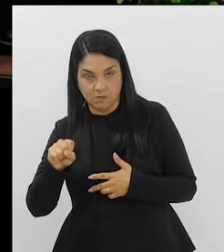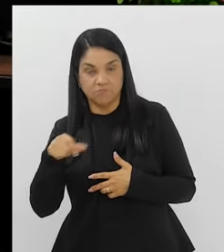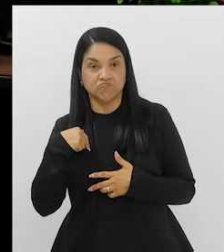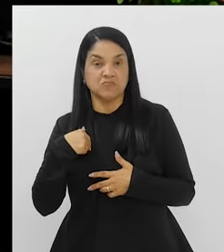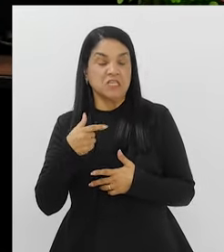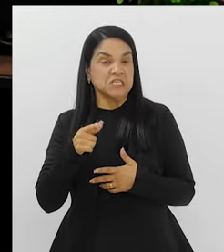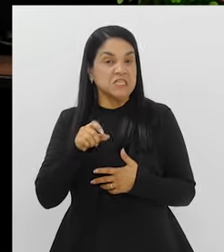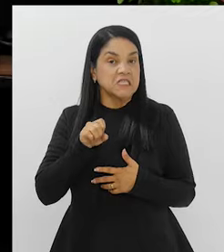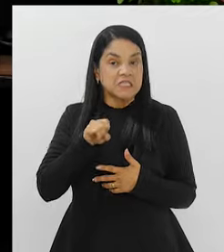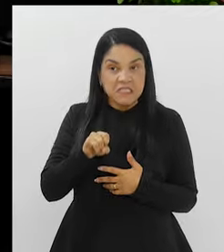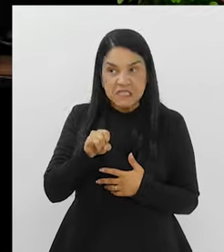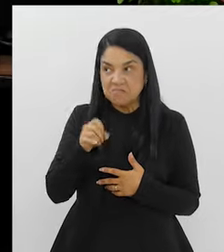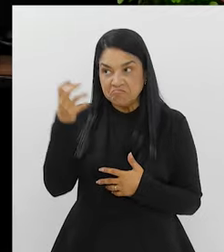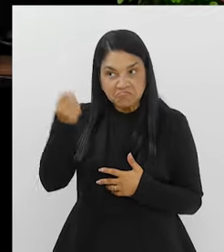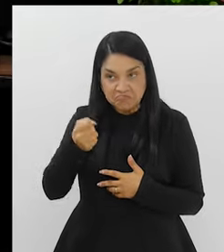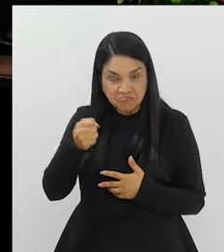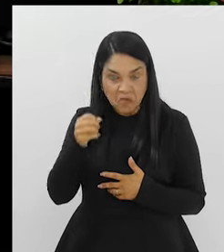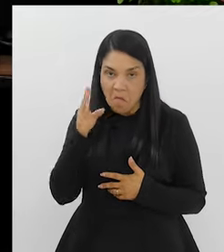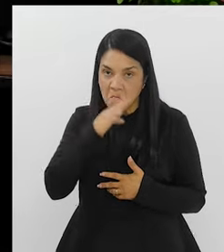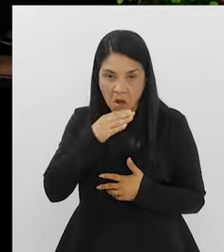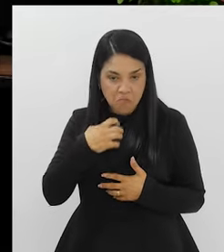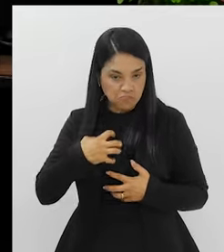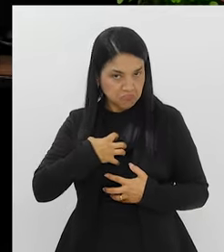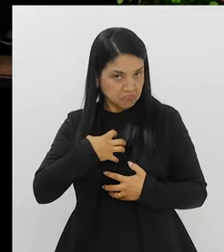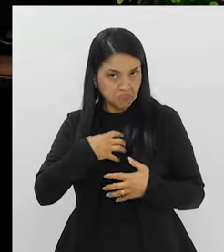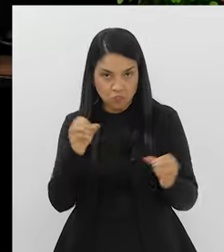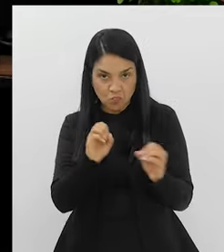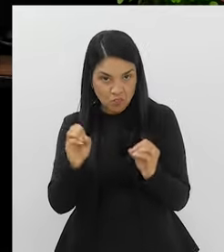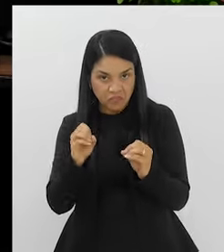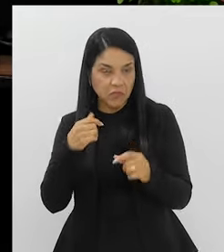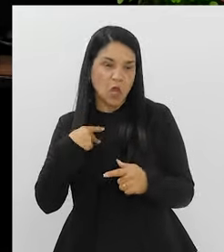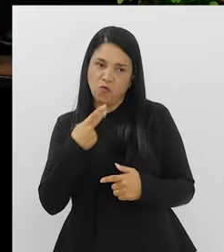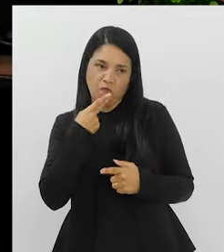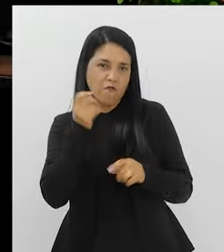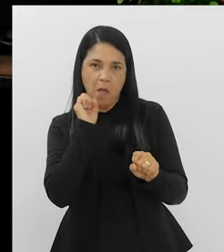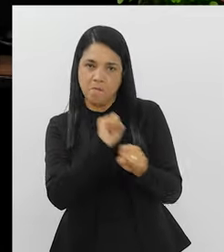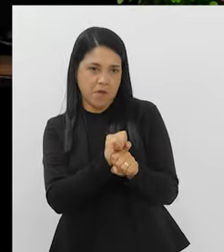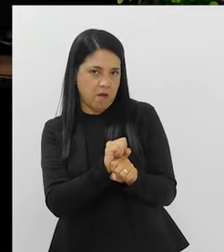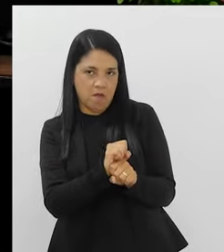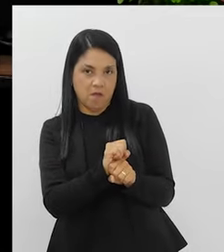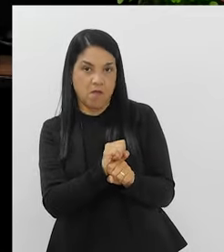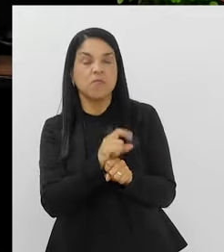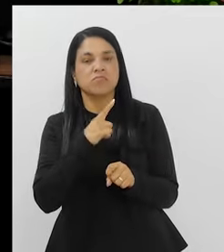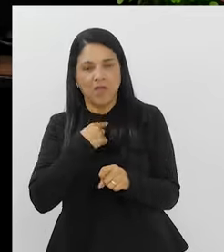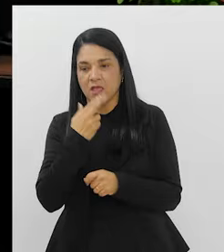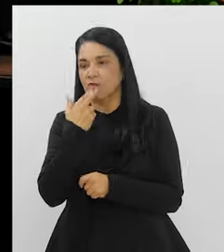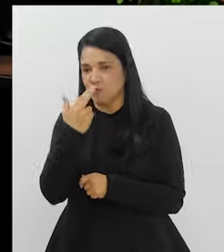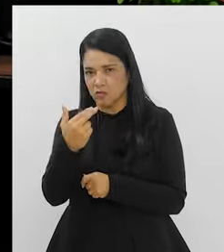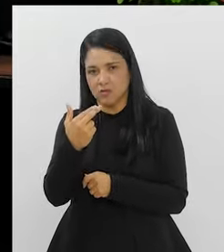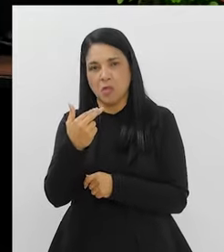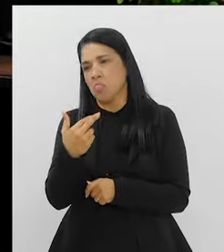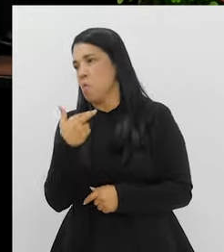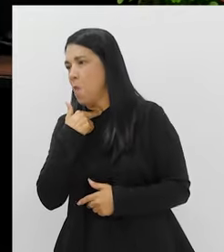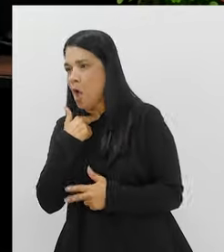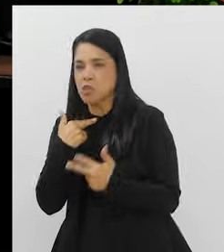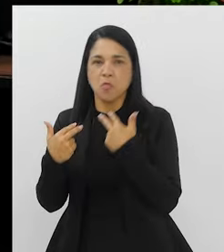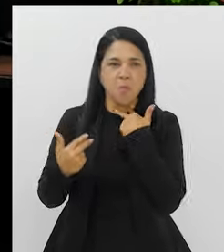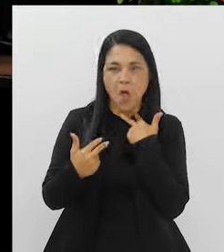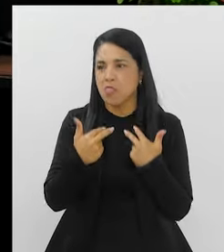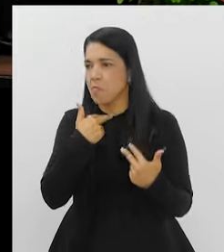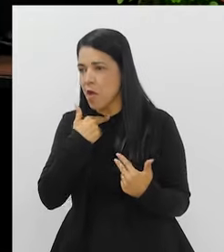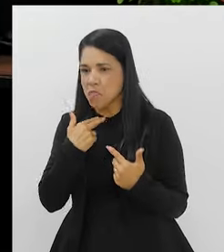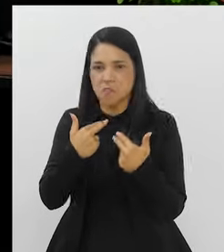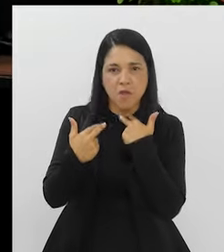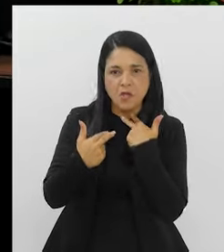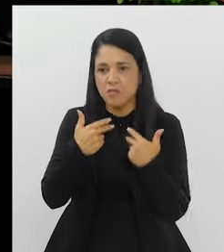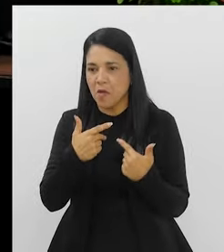eu não sou a melhor... Eu não sou a pessoa que vai falar para você parar. Eu sei que tem muito nutricionista aí que vai... Não, isso não